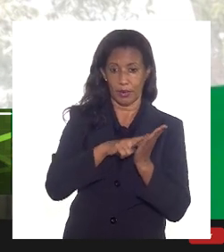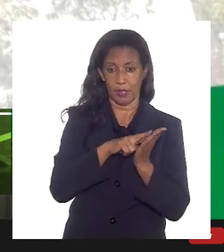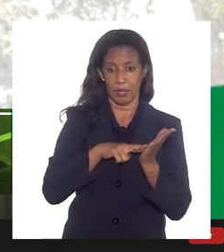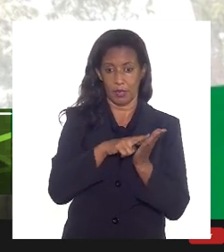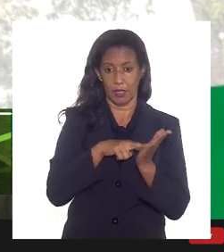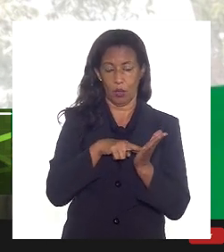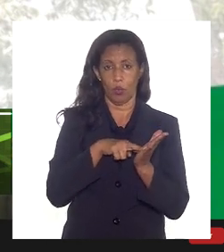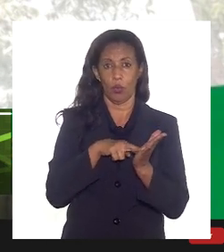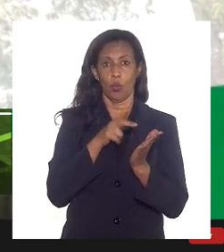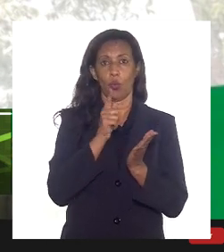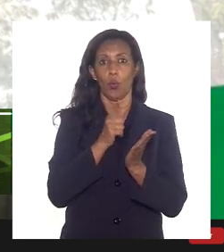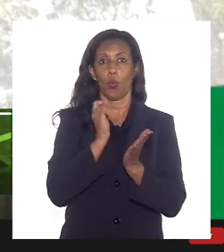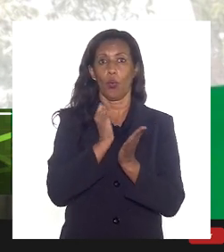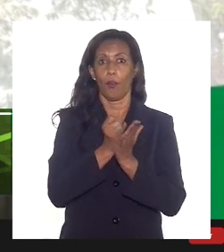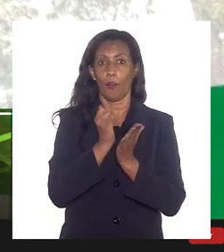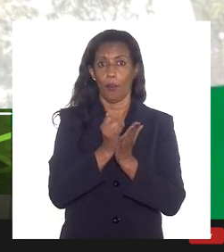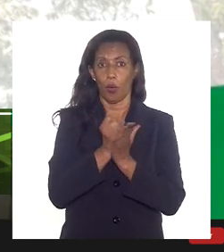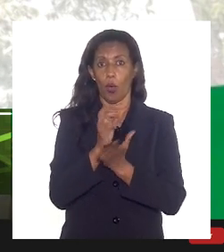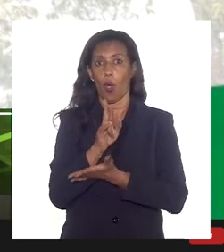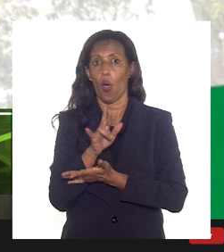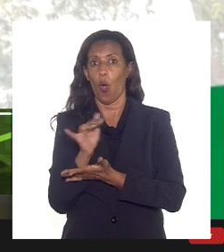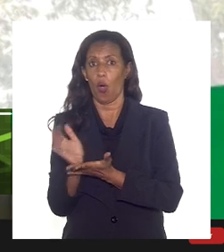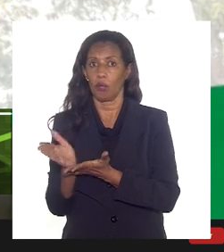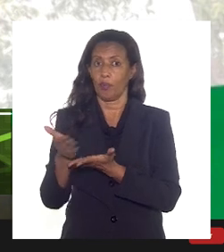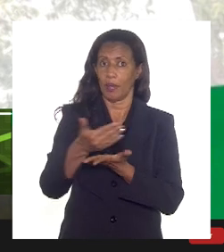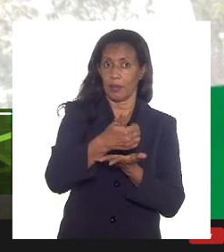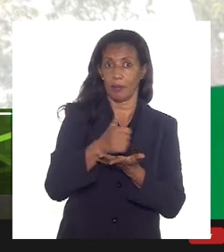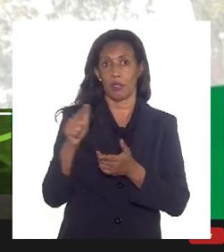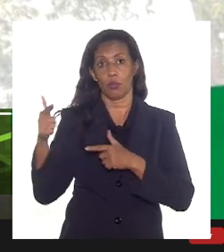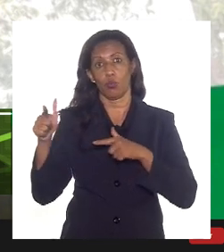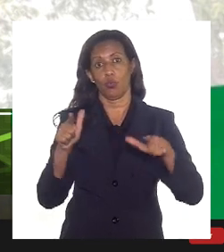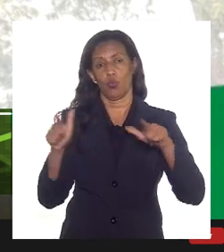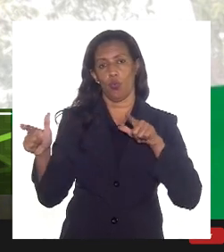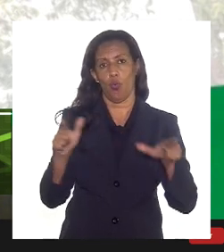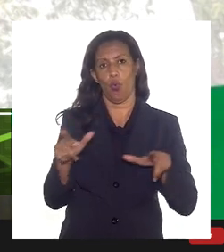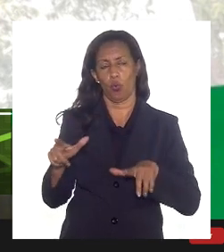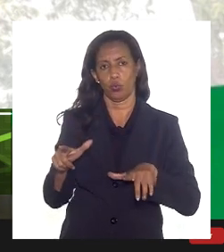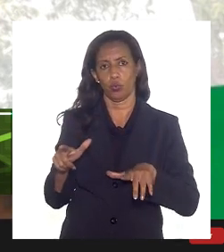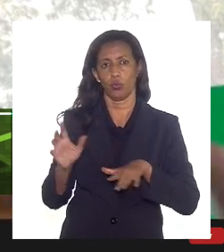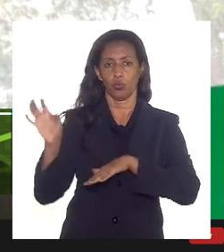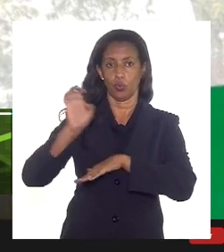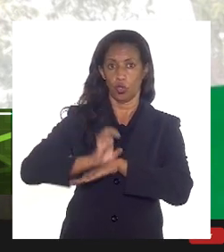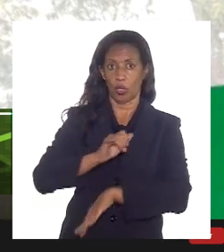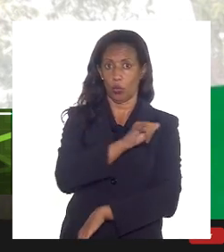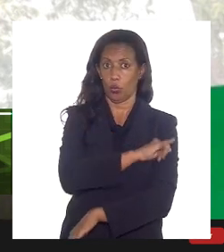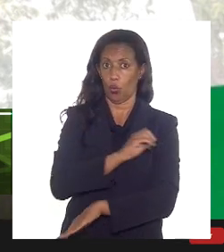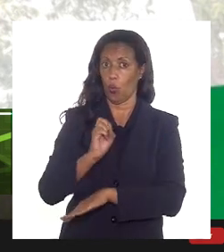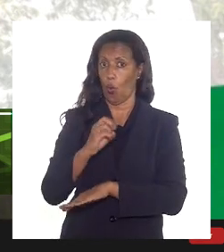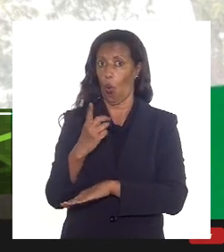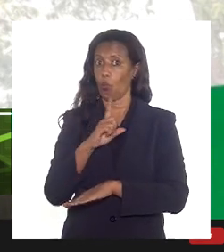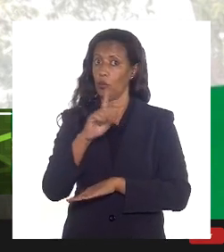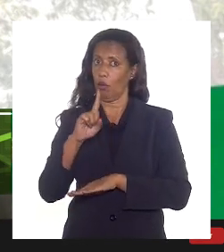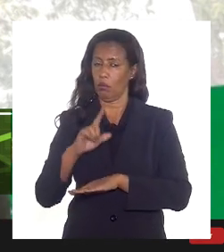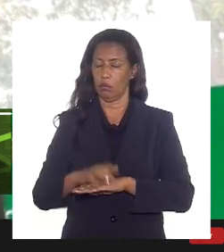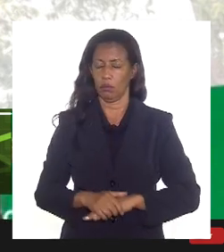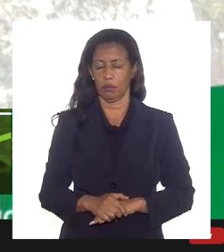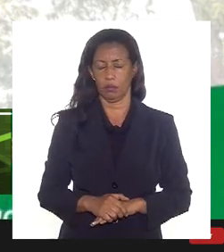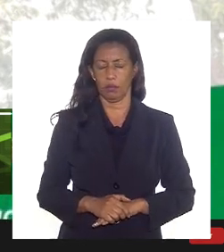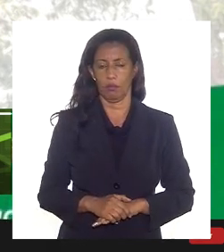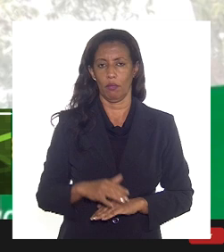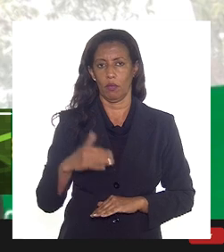com receita de royalties e participações especiais de outros campos localizados no estado do Rio ou não. Essa